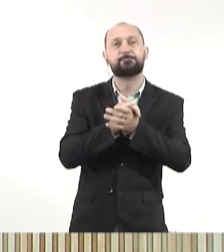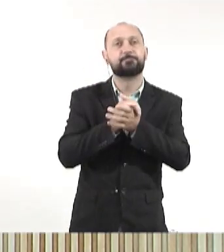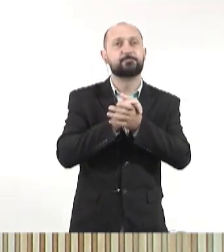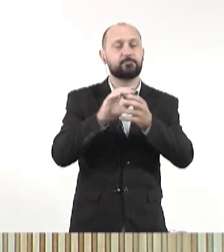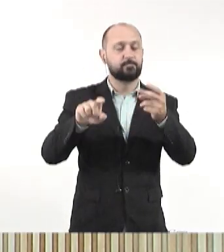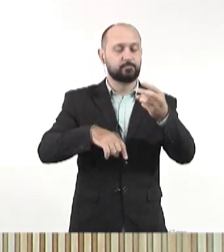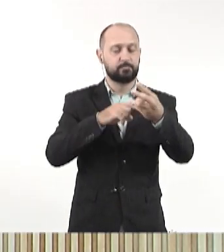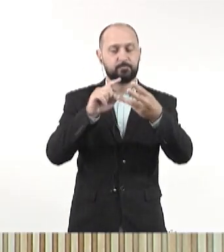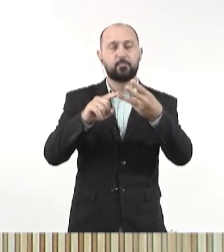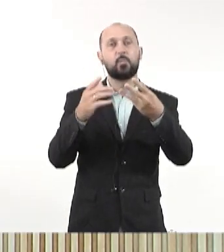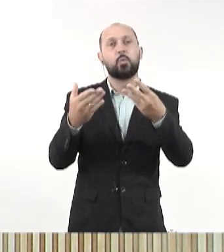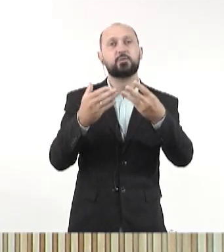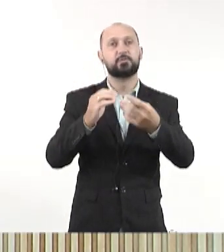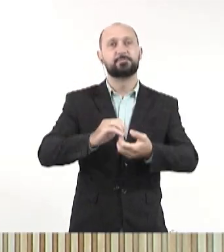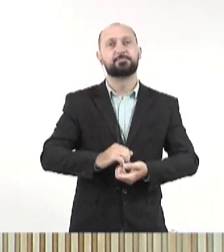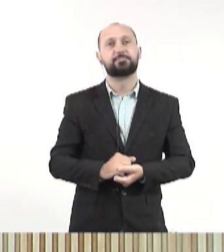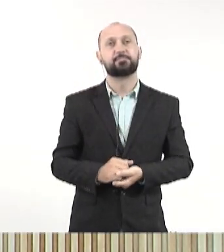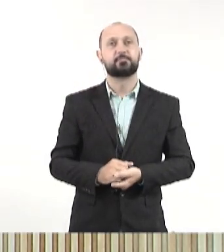item da pauta de hoje?